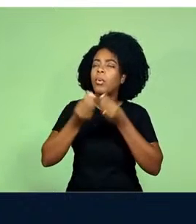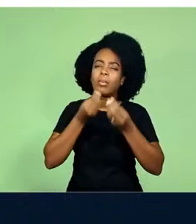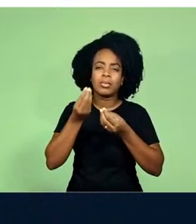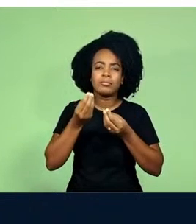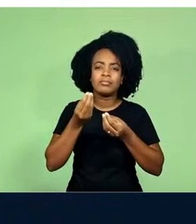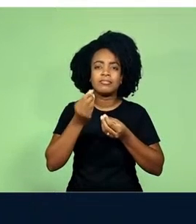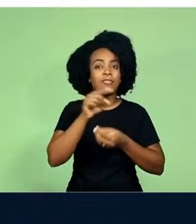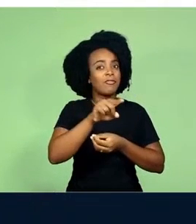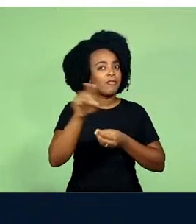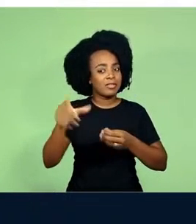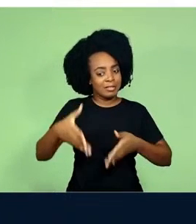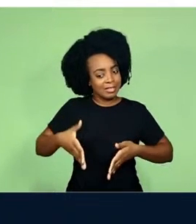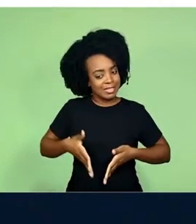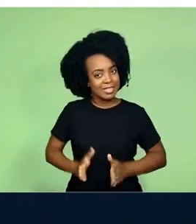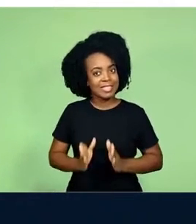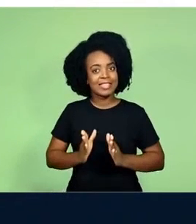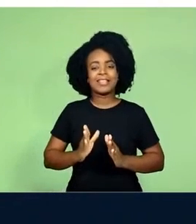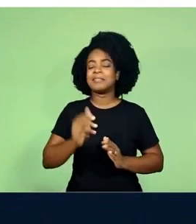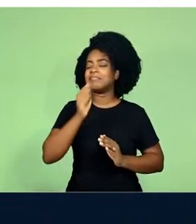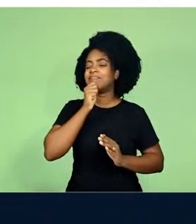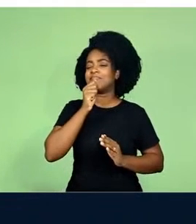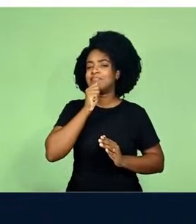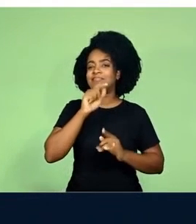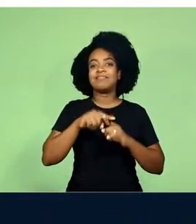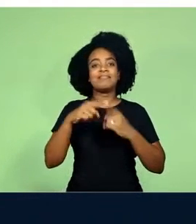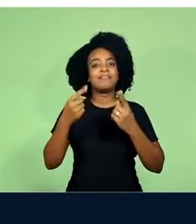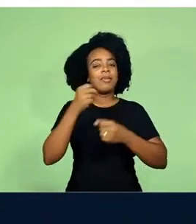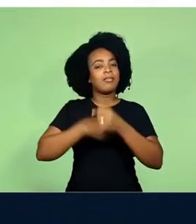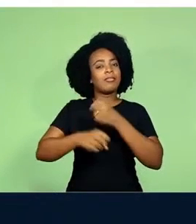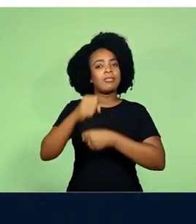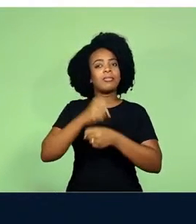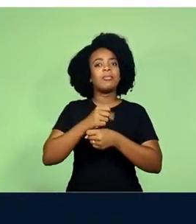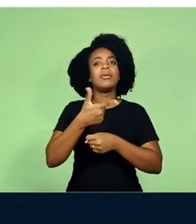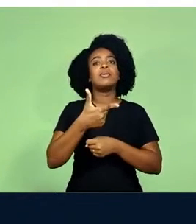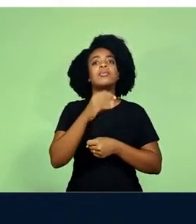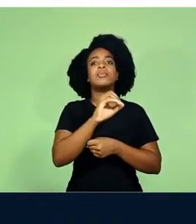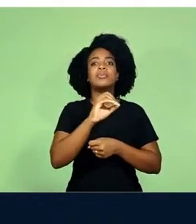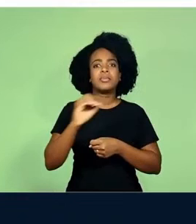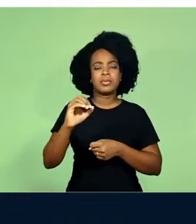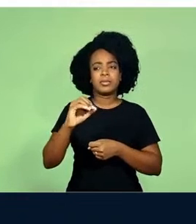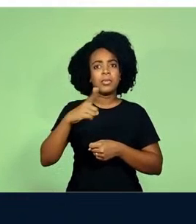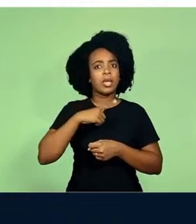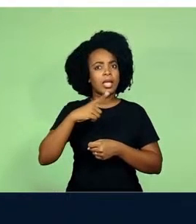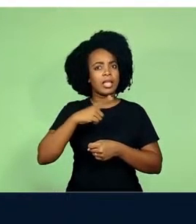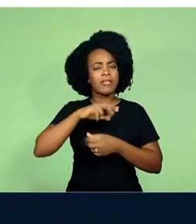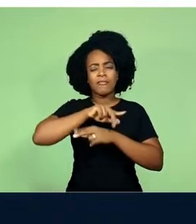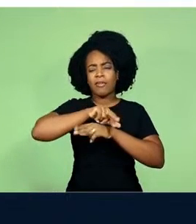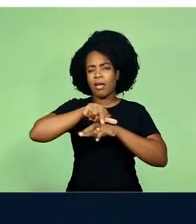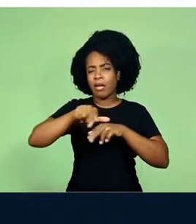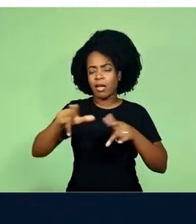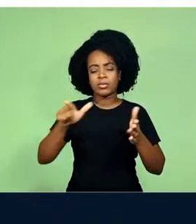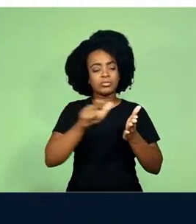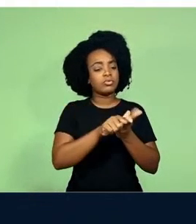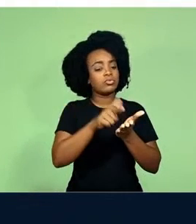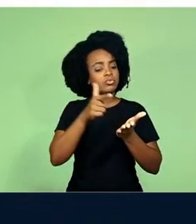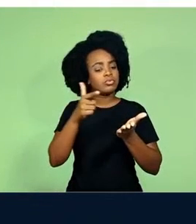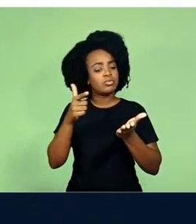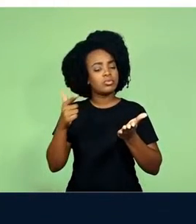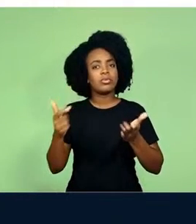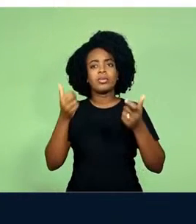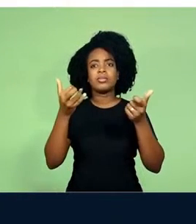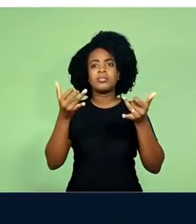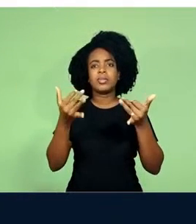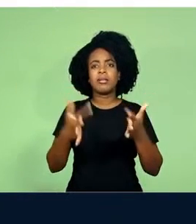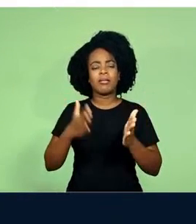Vocês não devem ter nascido na época, mas em 2000, no ano de 2000, surgiram diversas matérias nos jornais